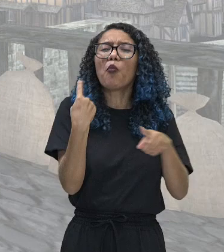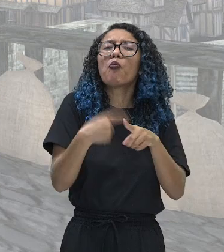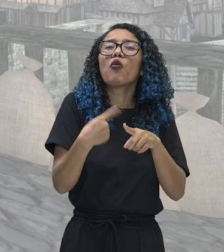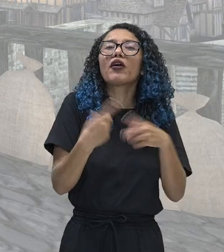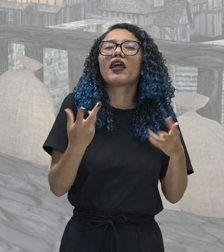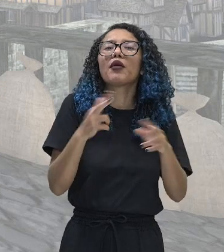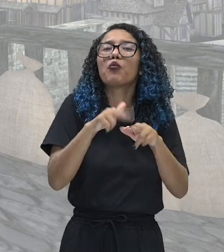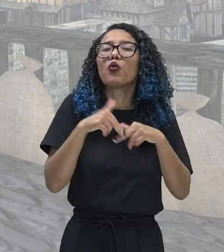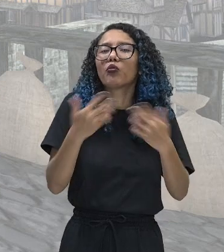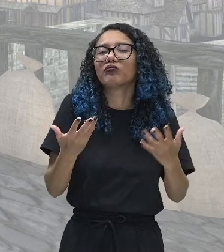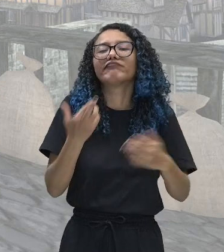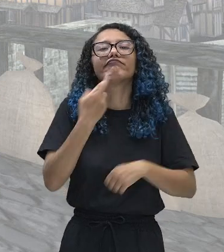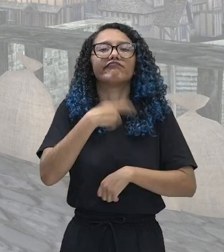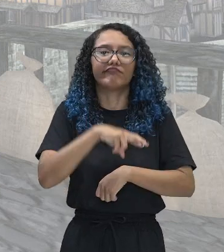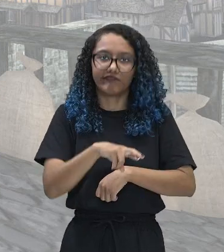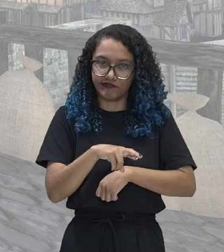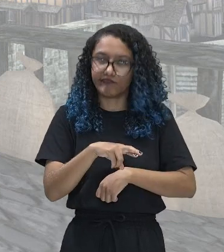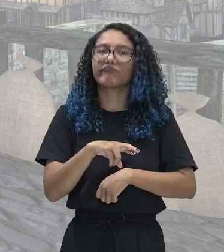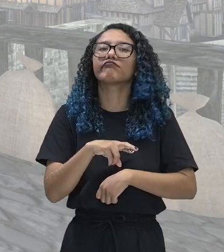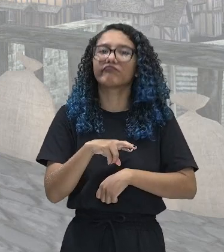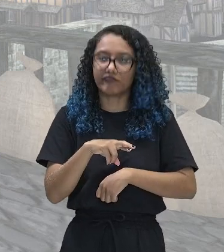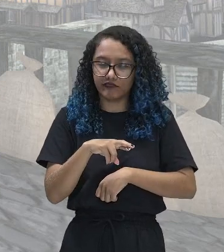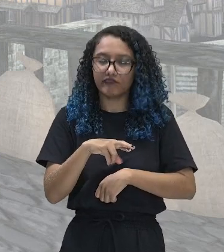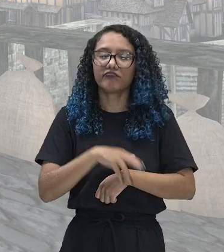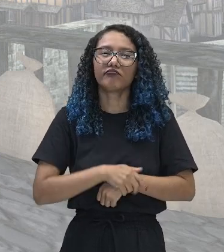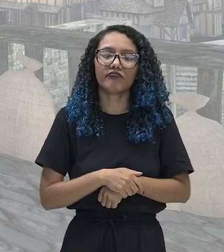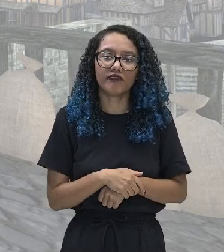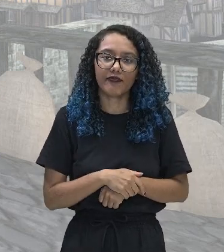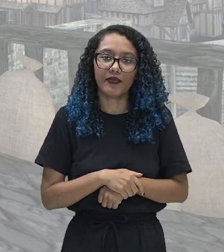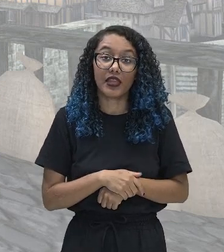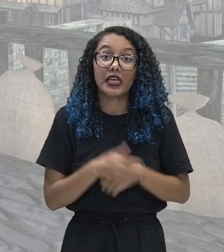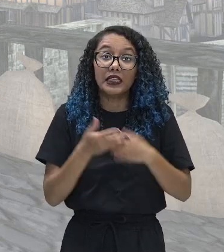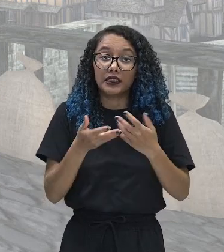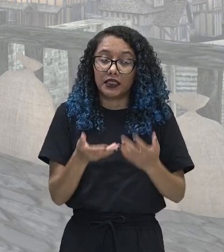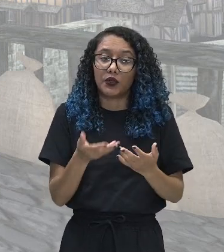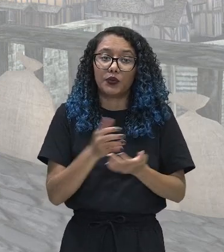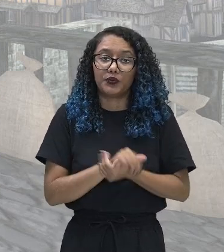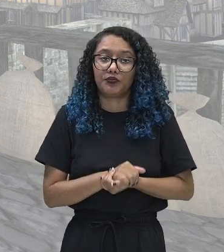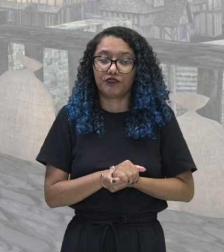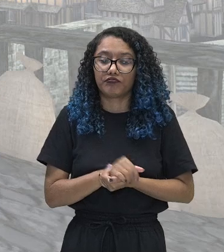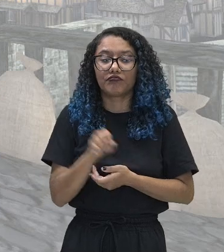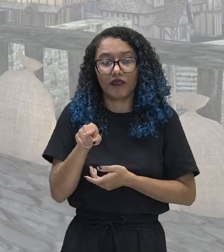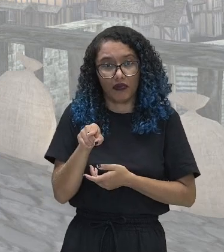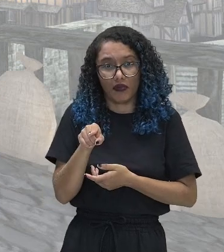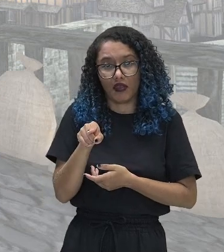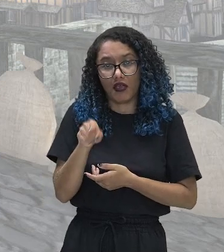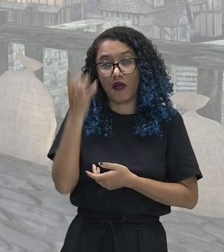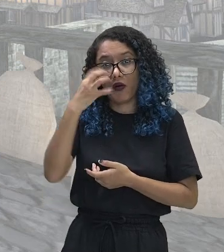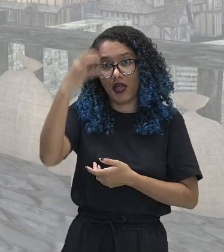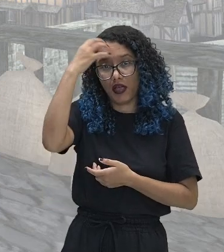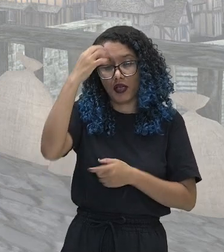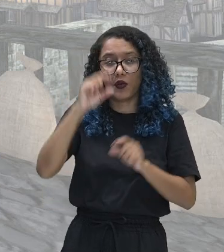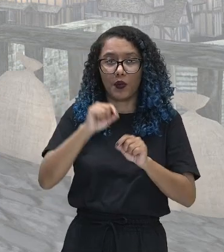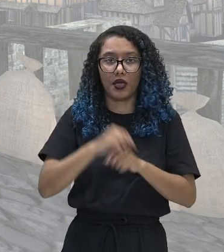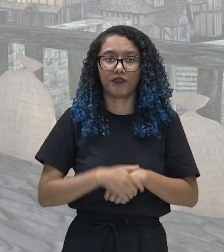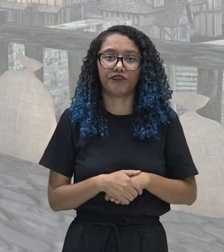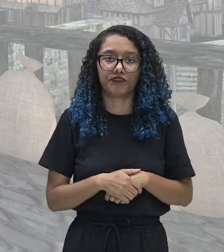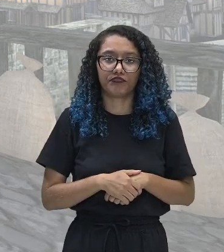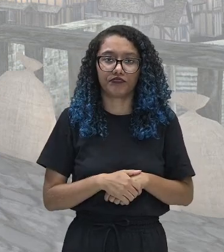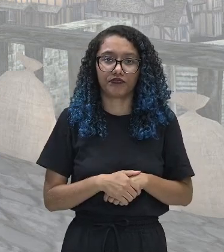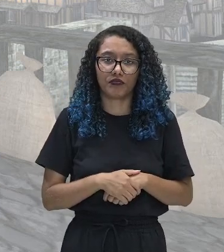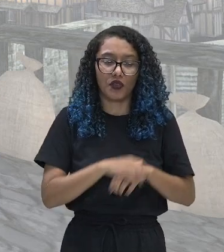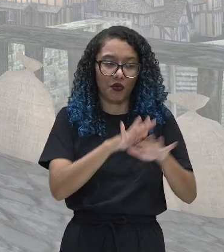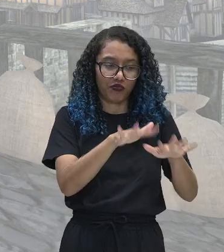tá, gente? Aconteceu, gente, que o rei resolveu, então, fechar o parlamento, trancar o